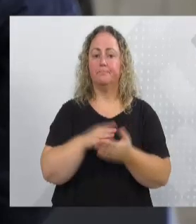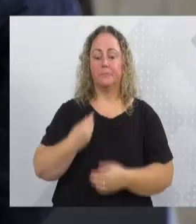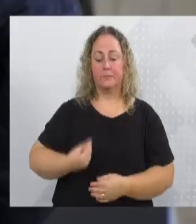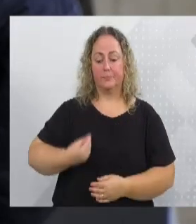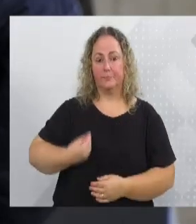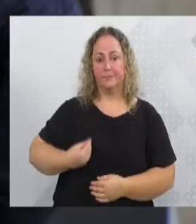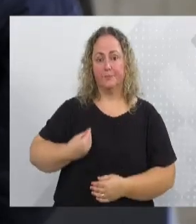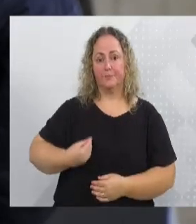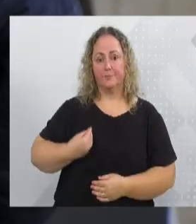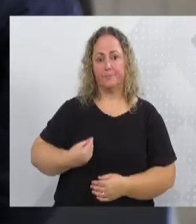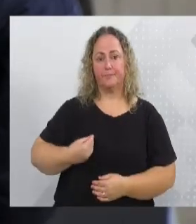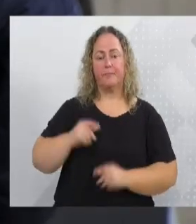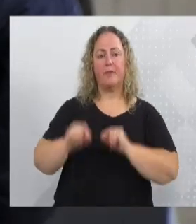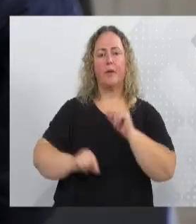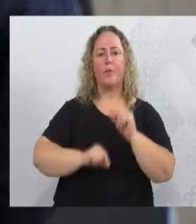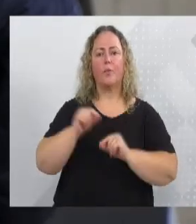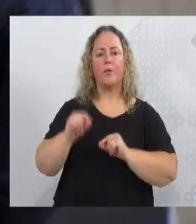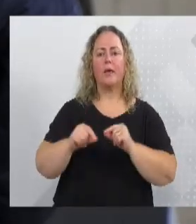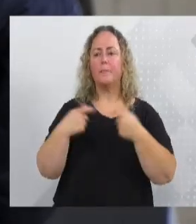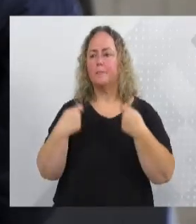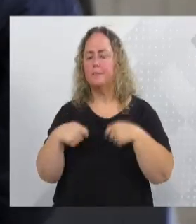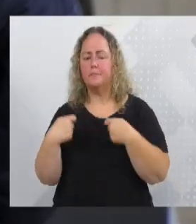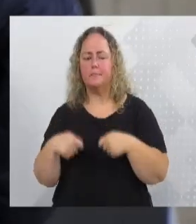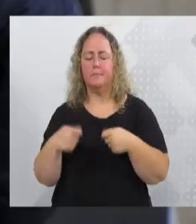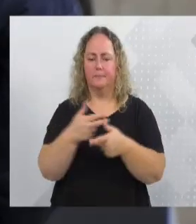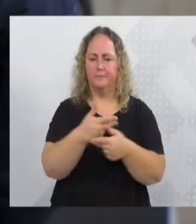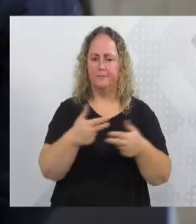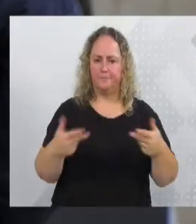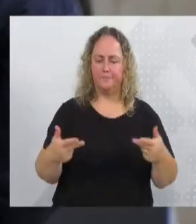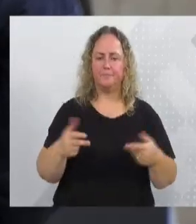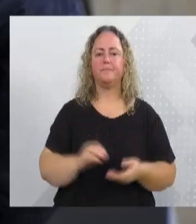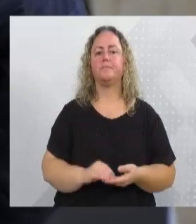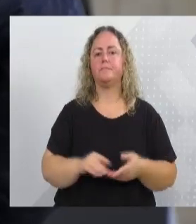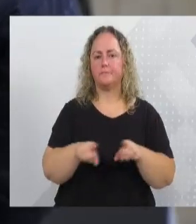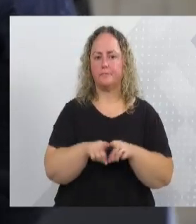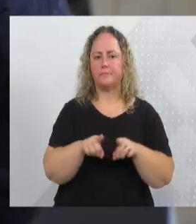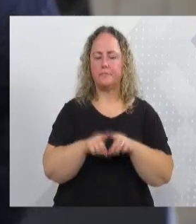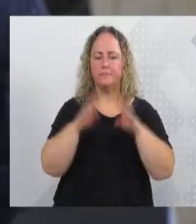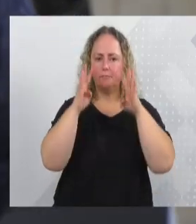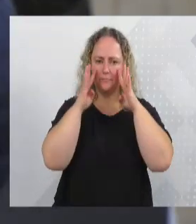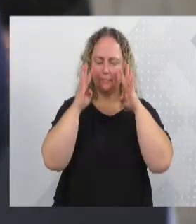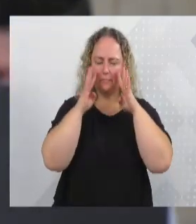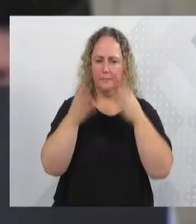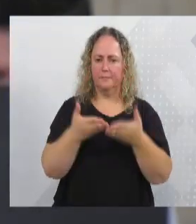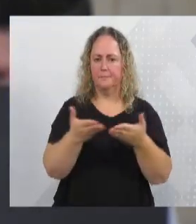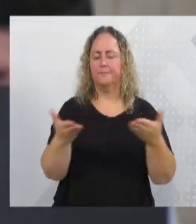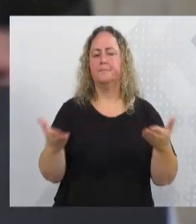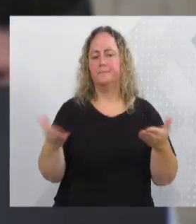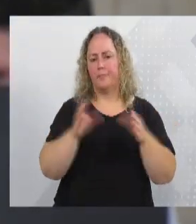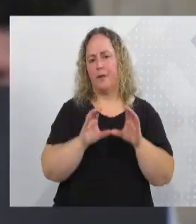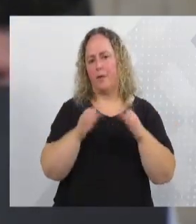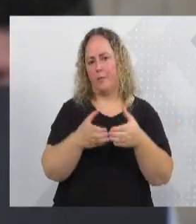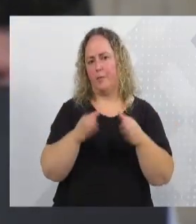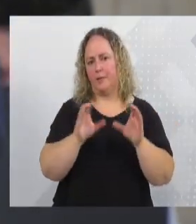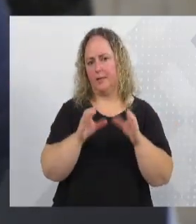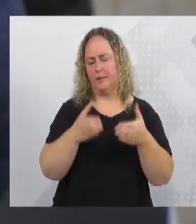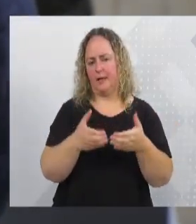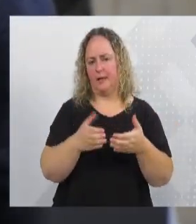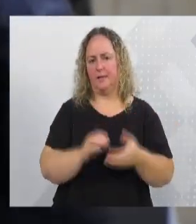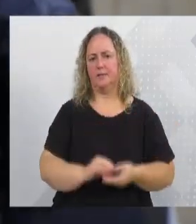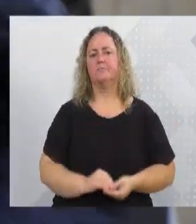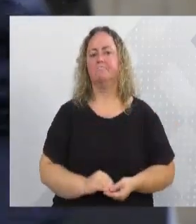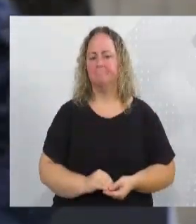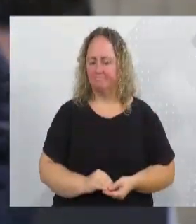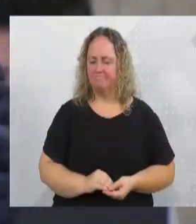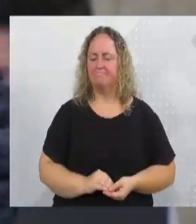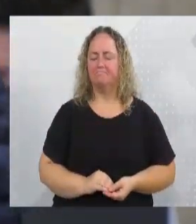trazendo as demandas e ouvir as demandas da comunidade e trazendo por ele para este Parlamento.